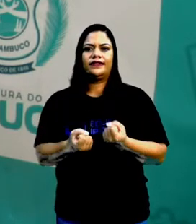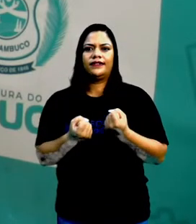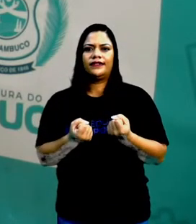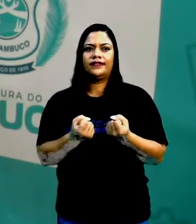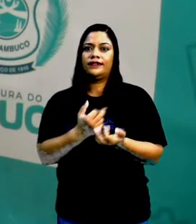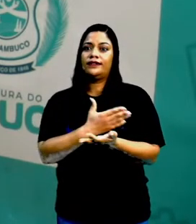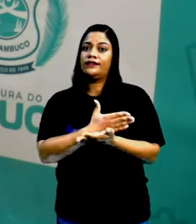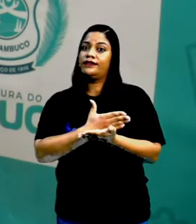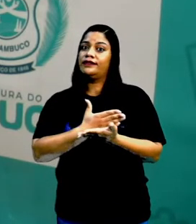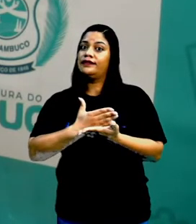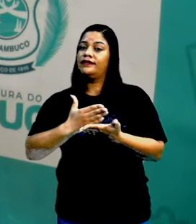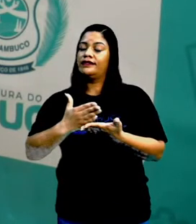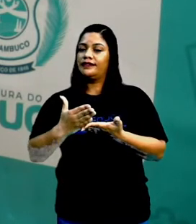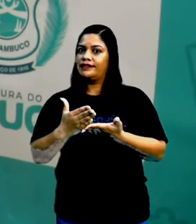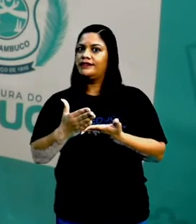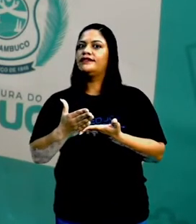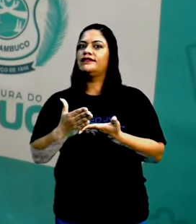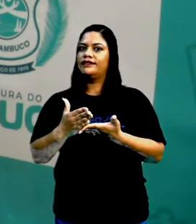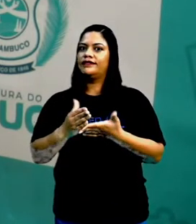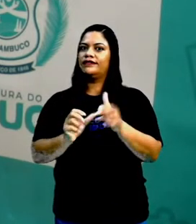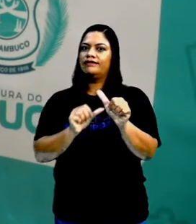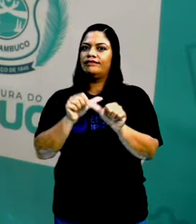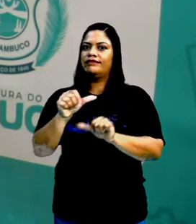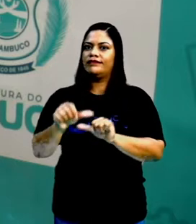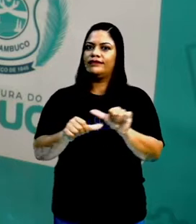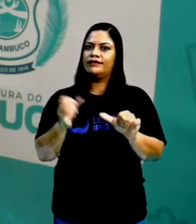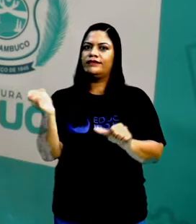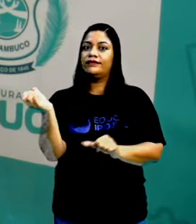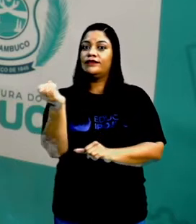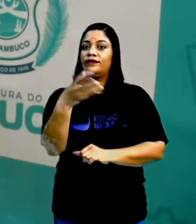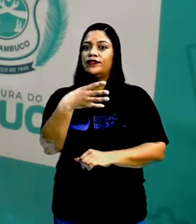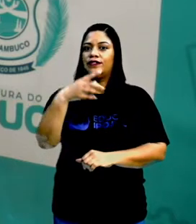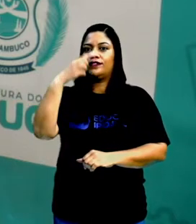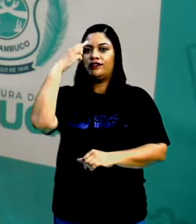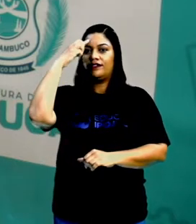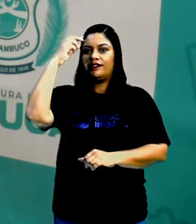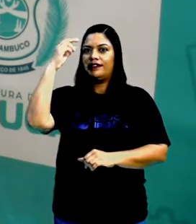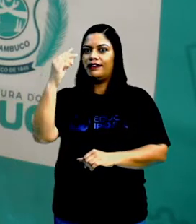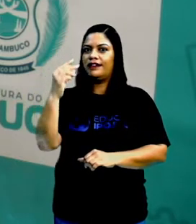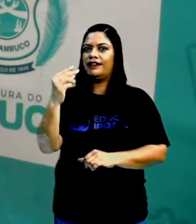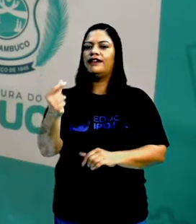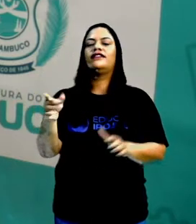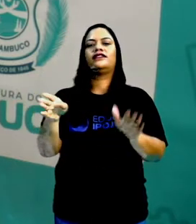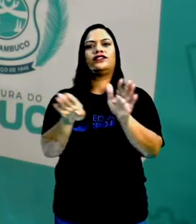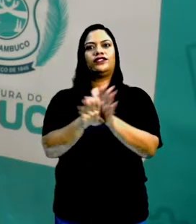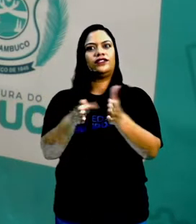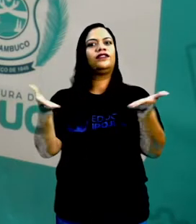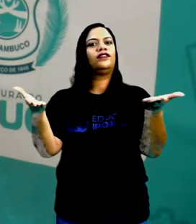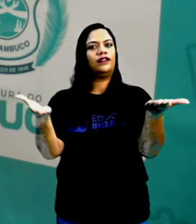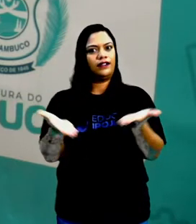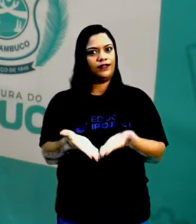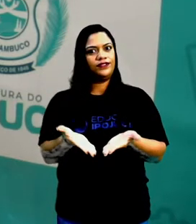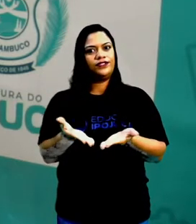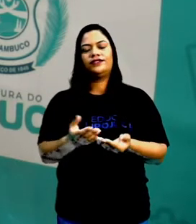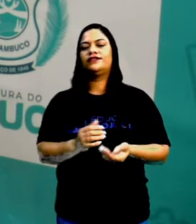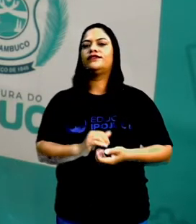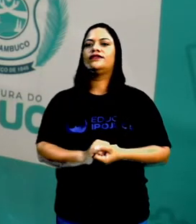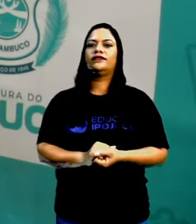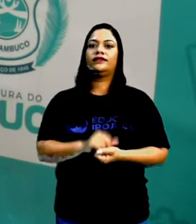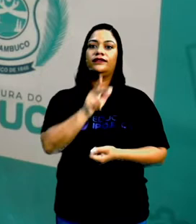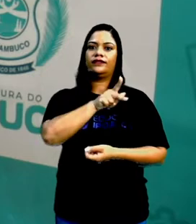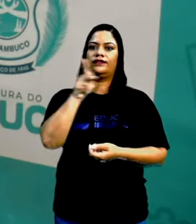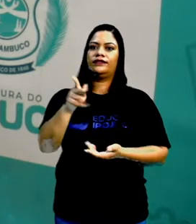E começaram a Ter novas ideias E chegou A nossa atualidade Quando as